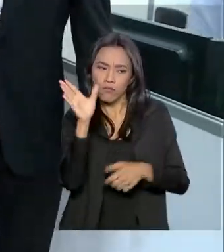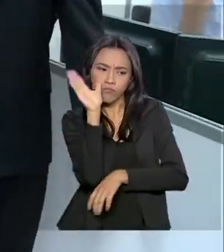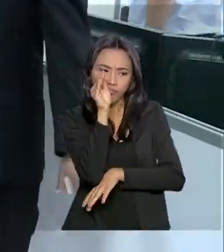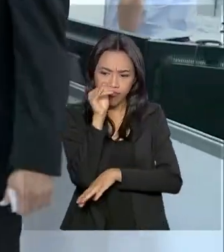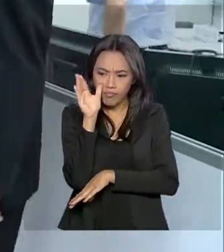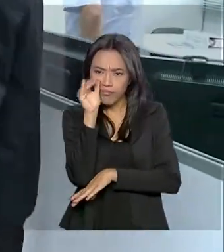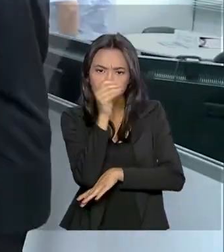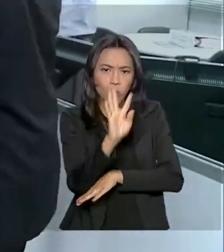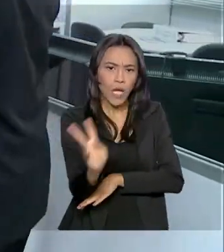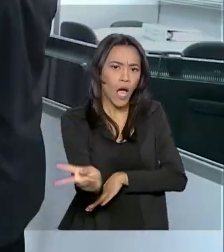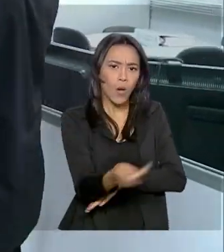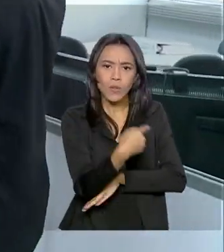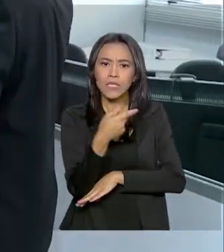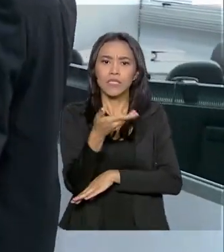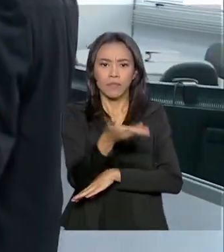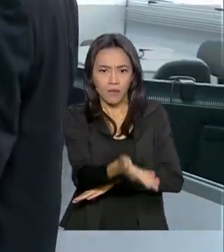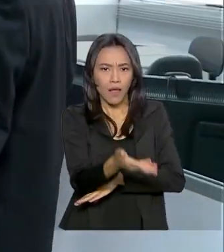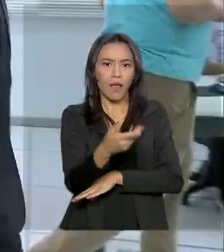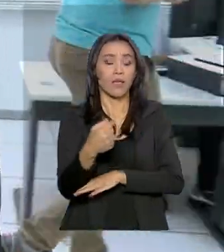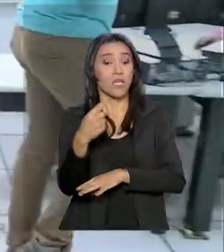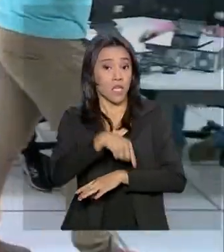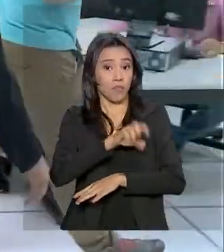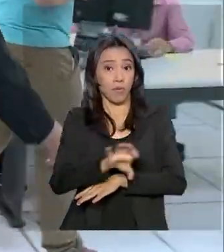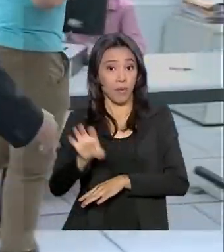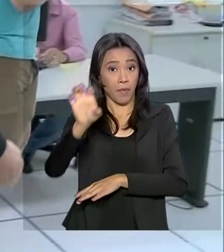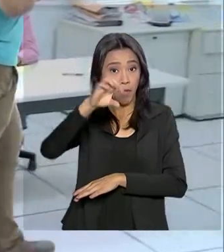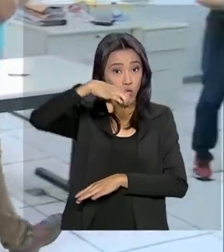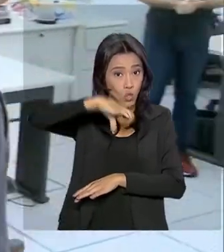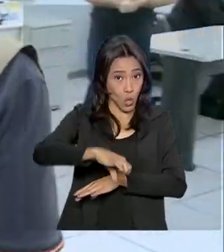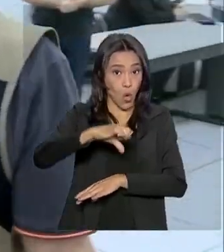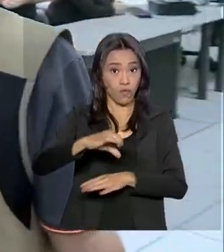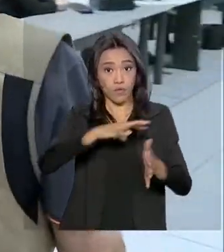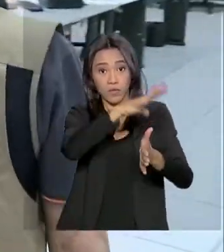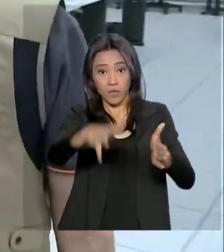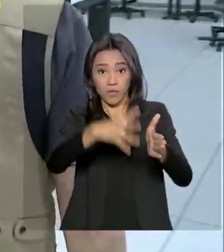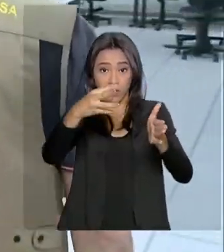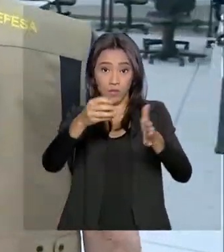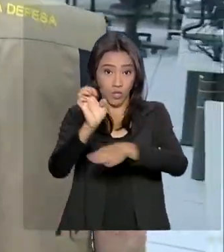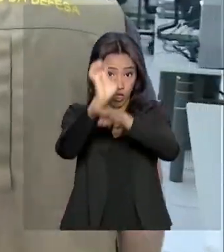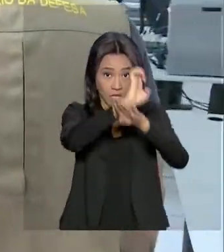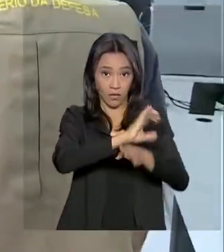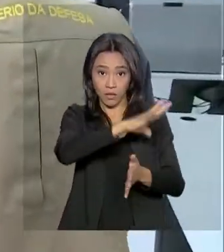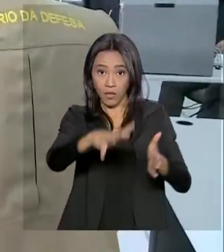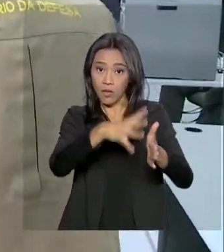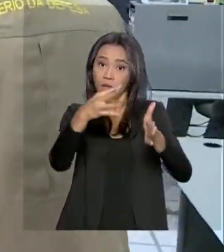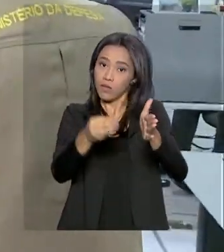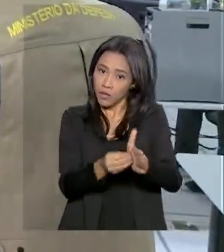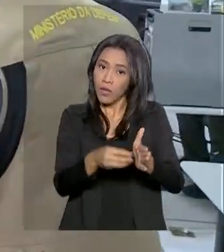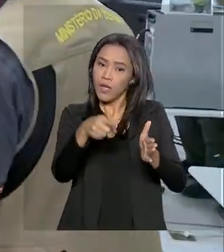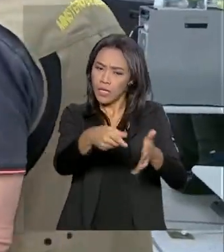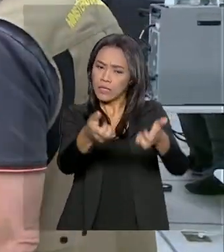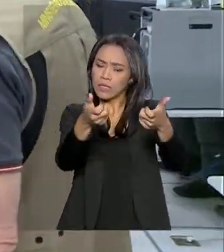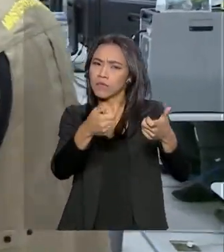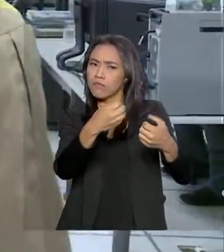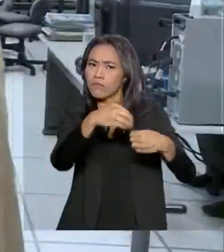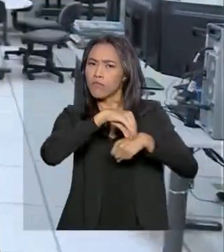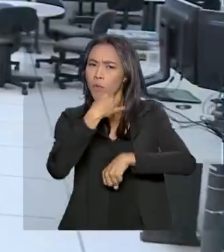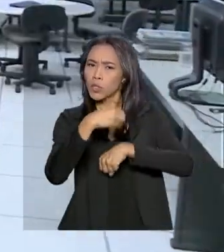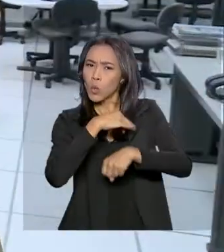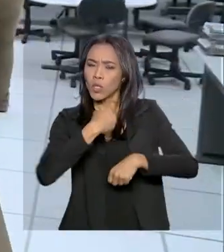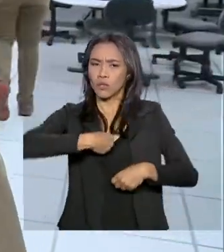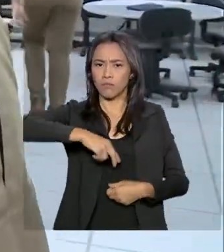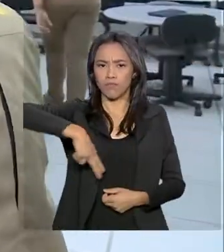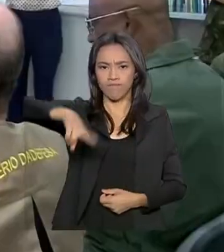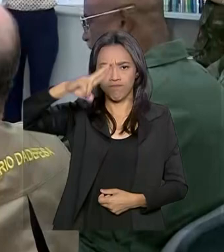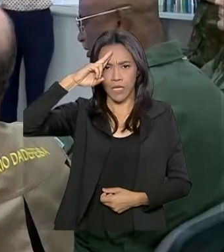Verde Brasil, que é realizada nos nove estados da Amazônia Legal. Fernando Azevedo recebeu explicações de militares e técnicos que